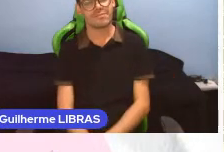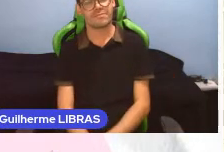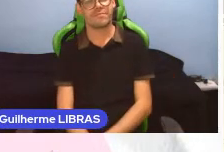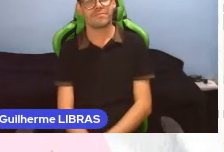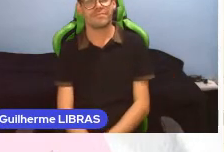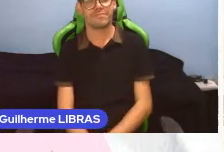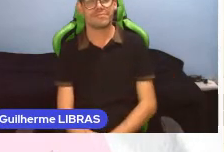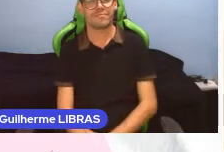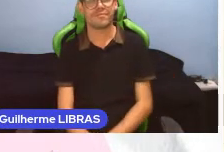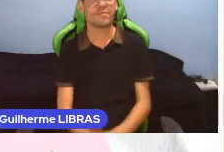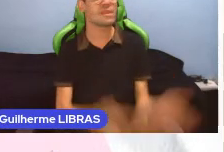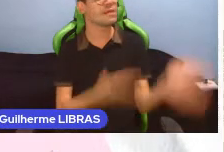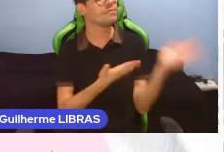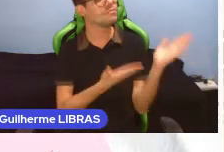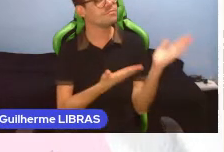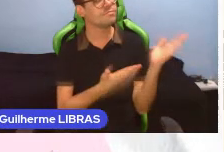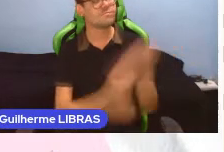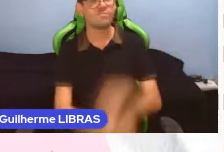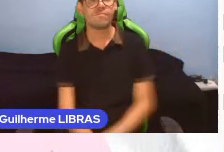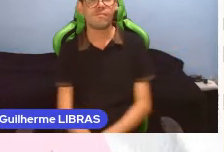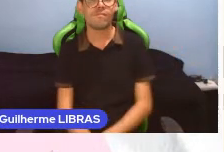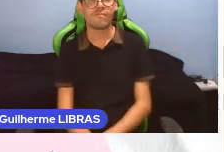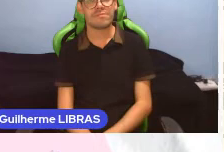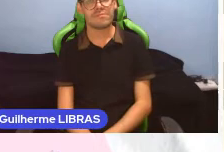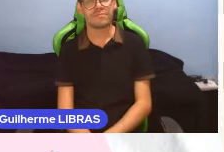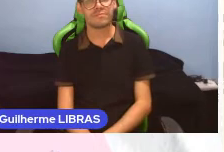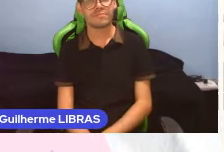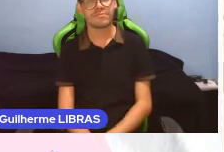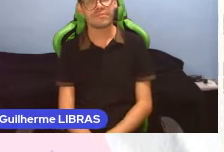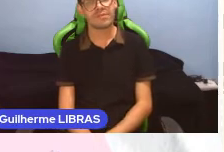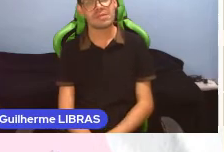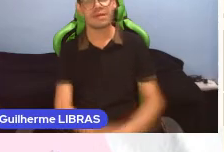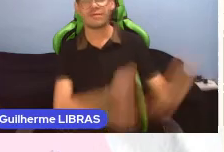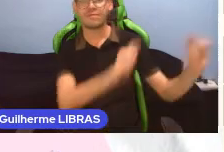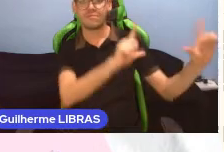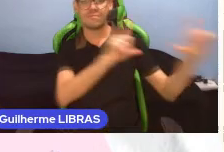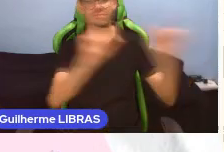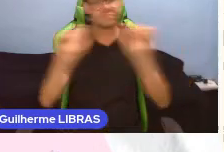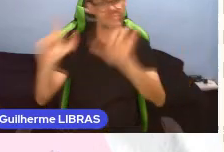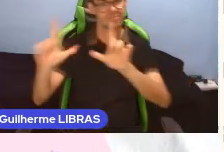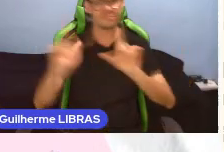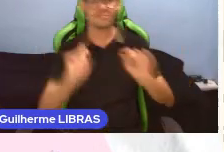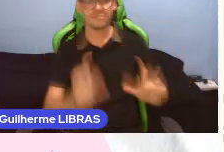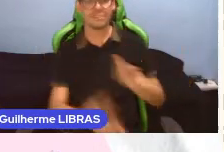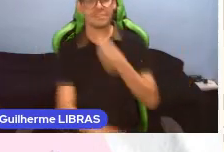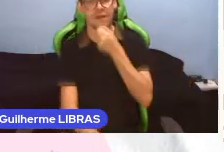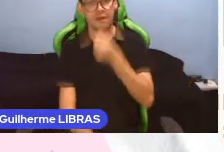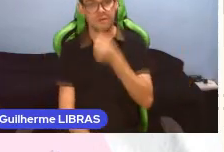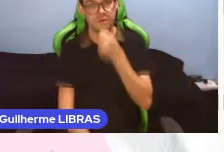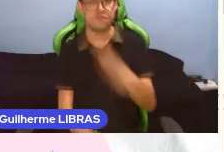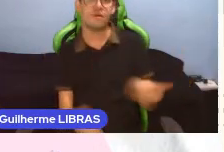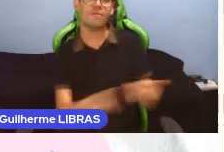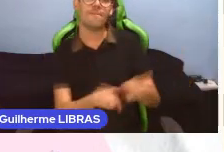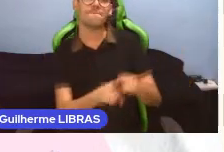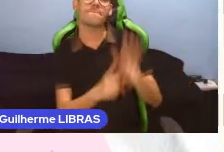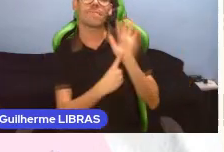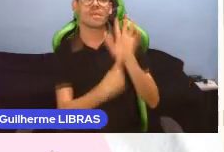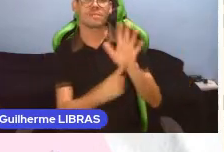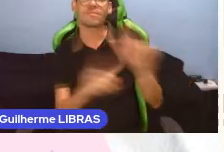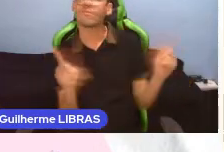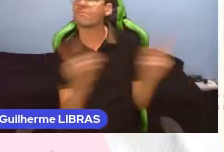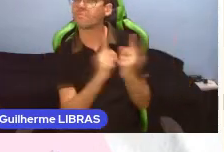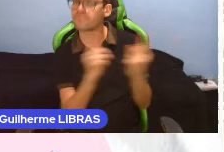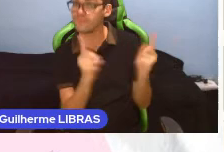Neste slide, nós temos as janelas de libras nas situações de reportagem, demonstrando o tamanho da janela